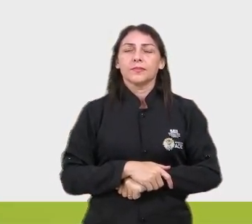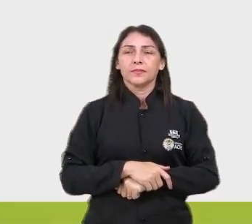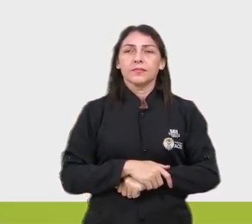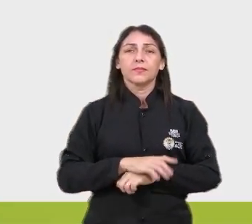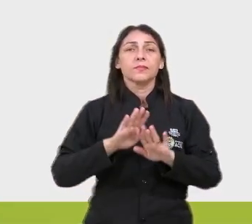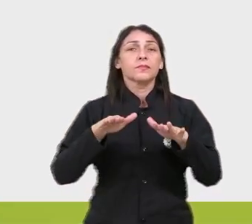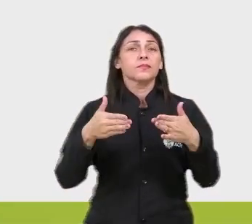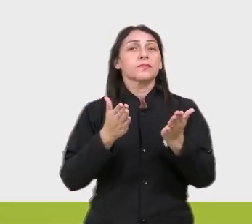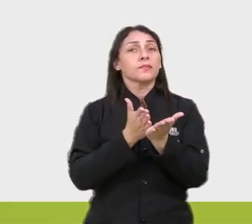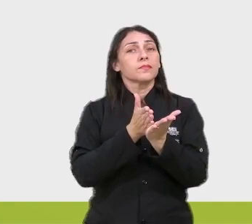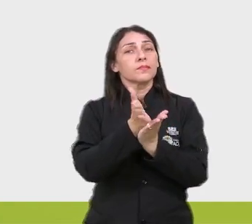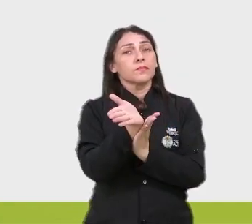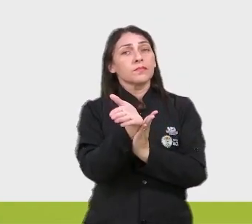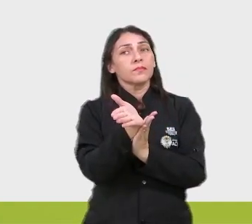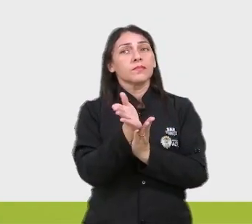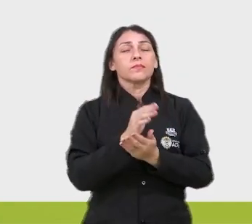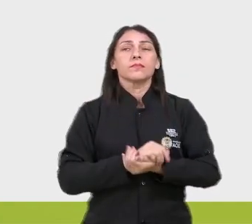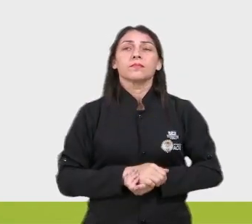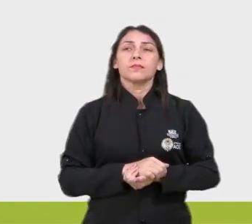Quais são os desvios?